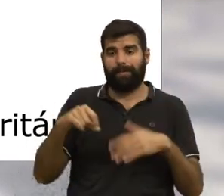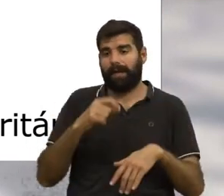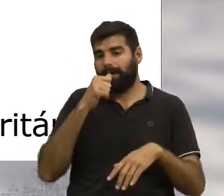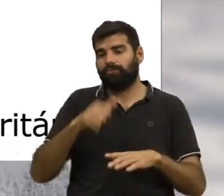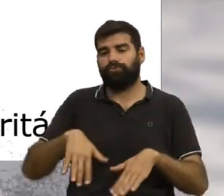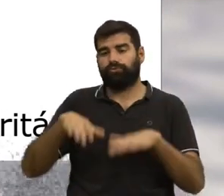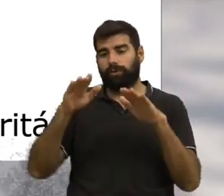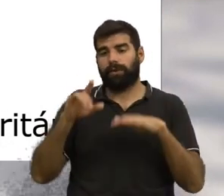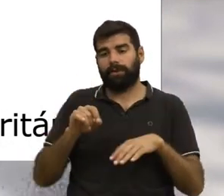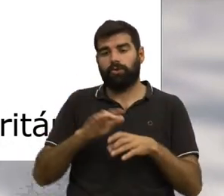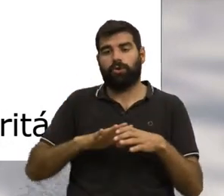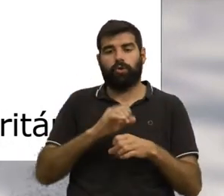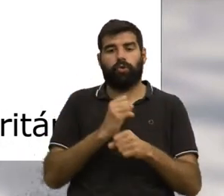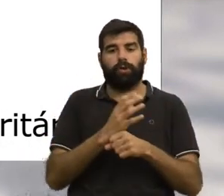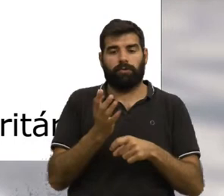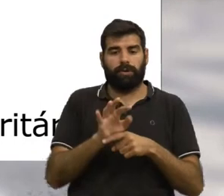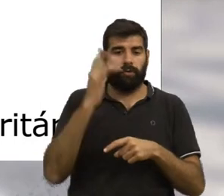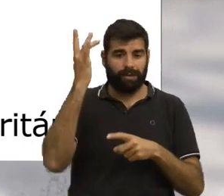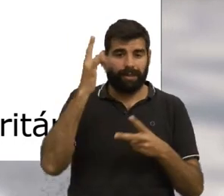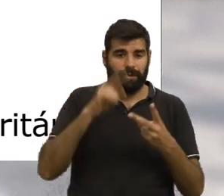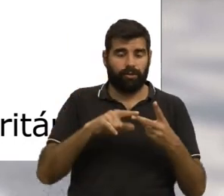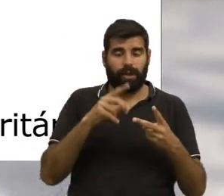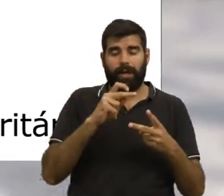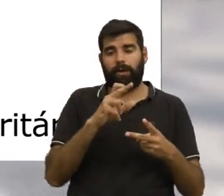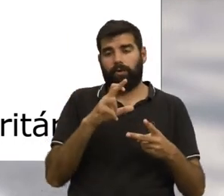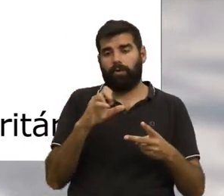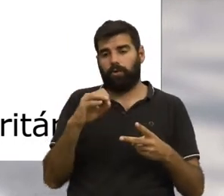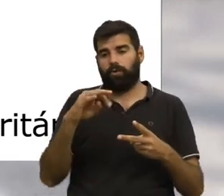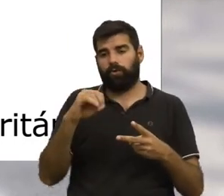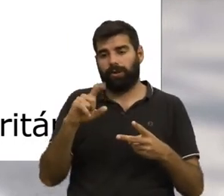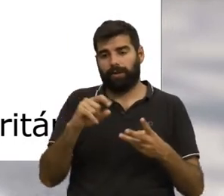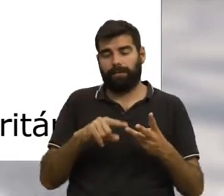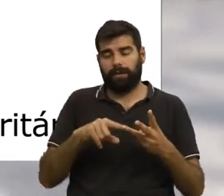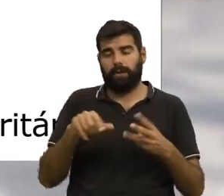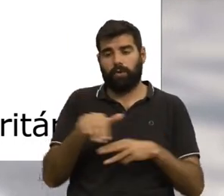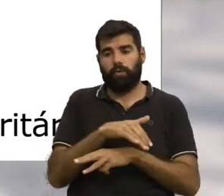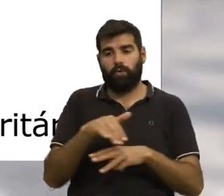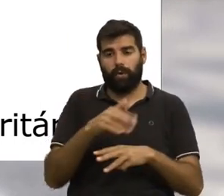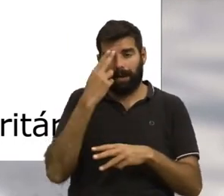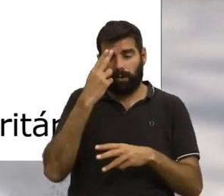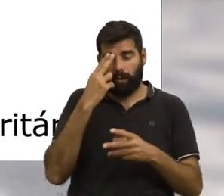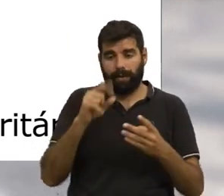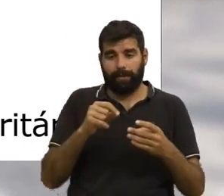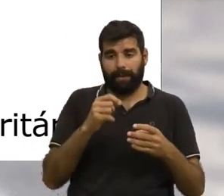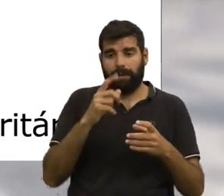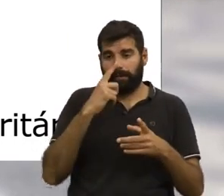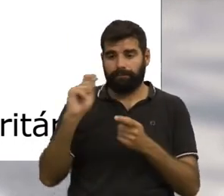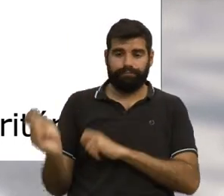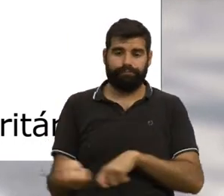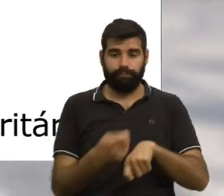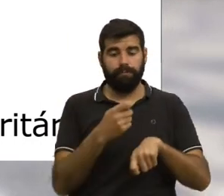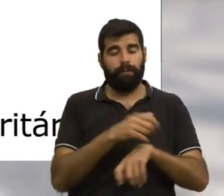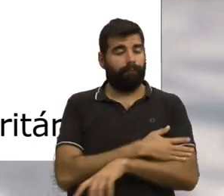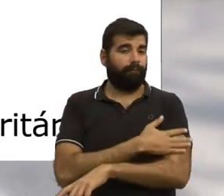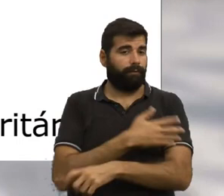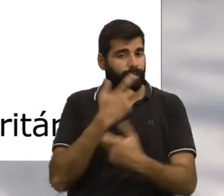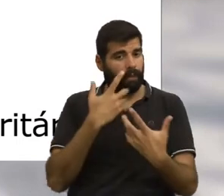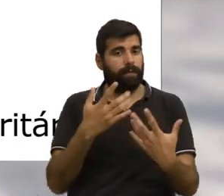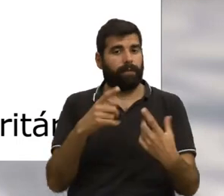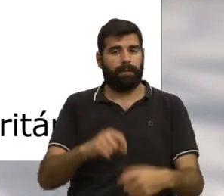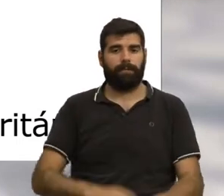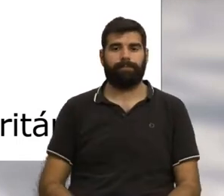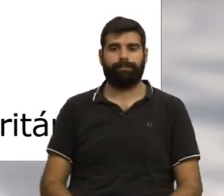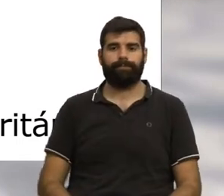cheias. E outras zonas, como Santos, Arroios, incluindo à volta da Moraes Soares, o bairro Alto ao Campo de Ouri, que também apresentam esta vulnerabilidade.